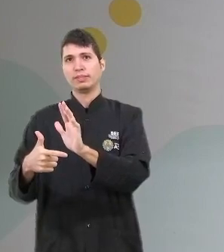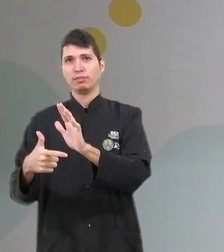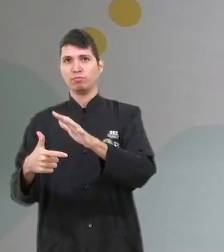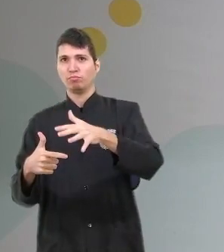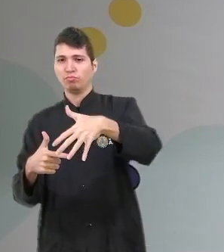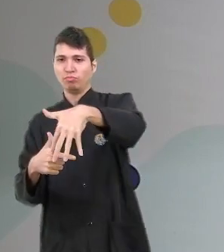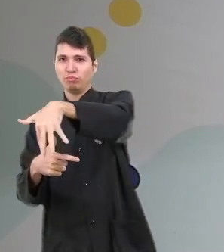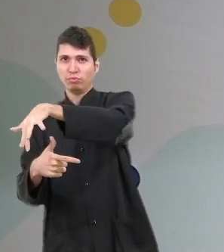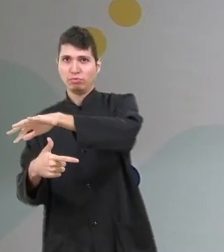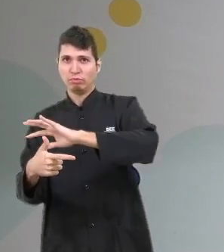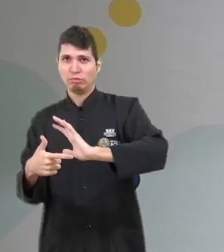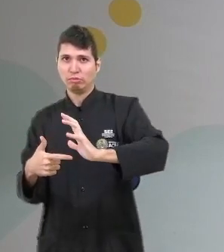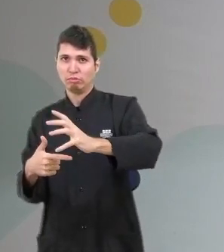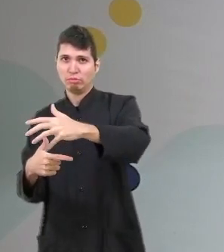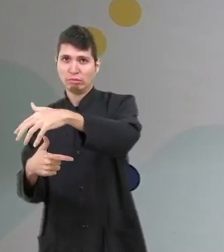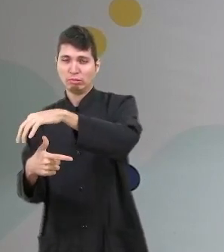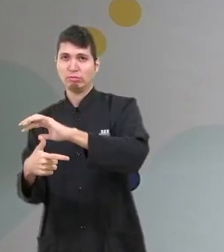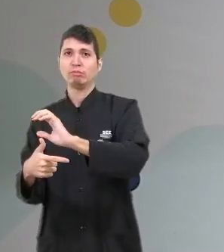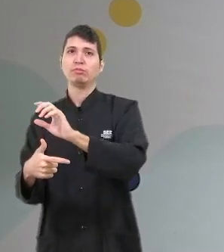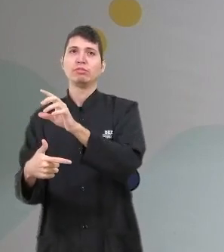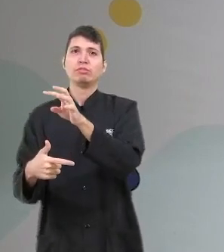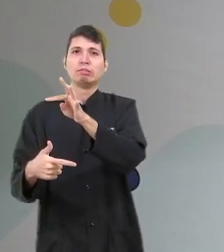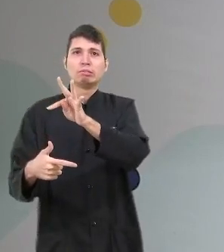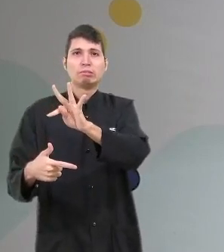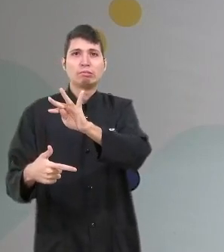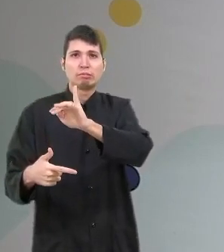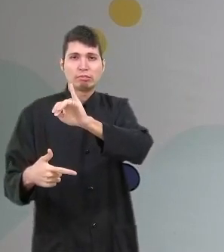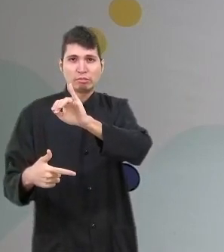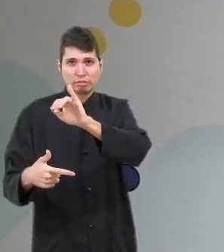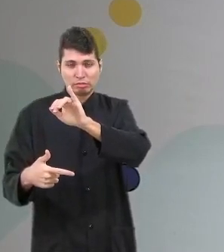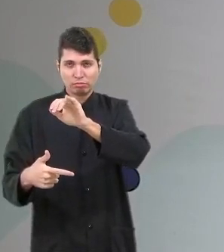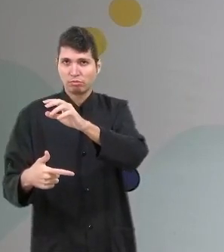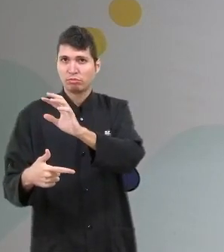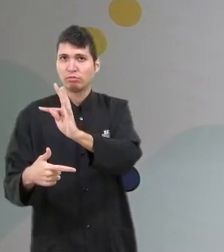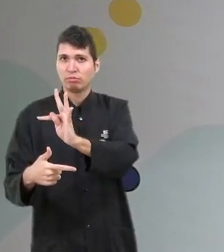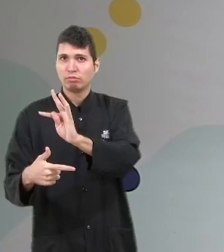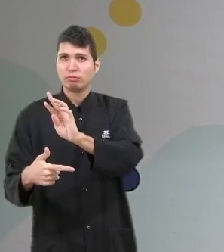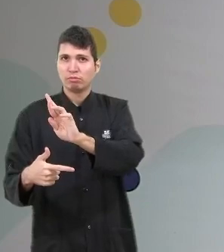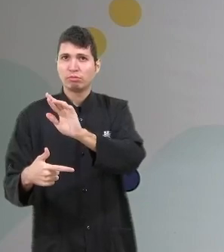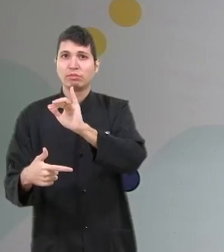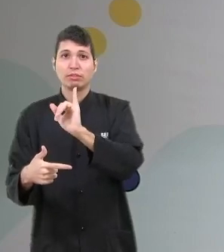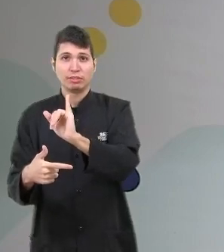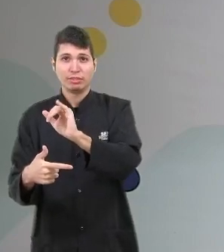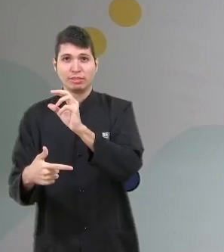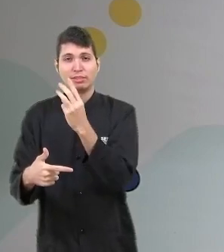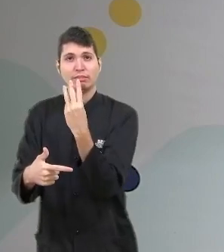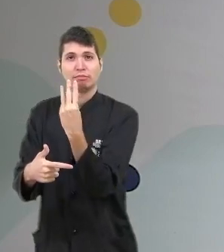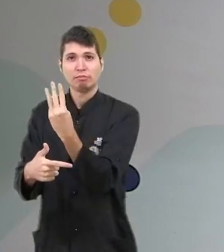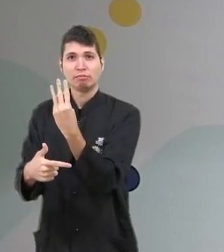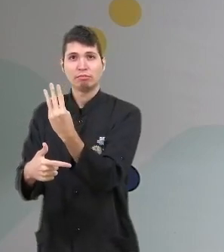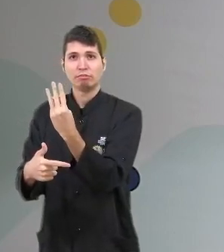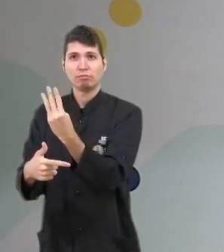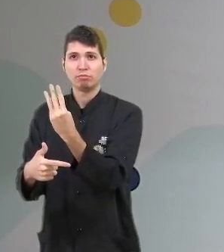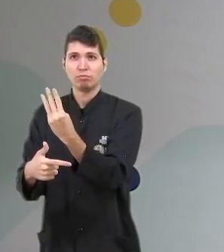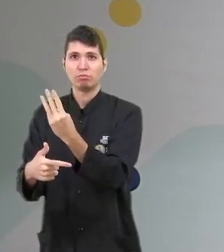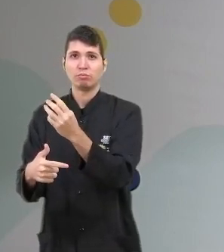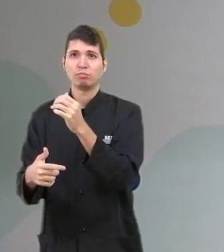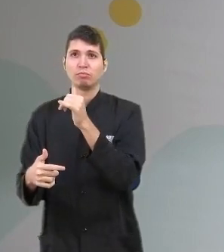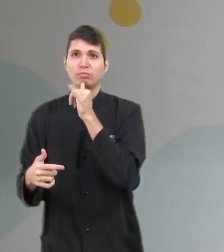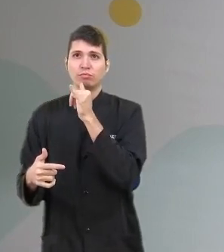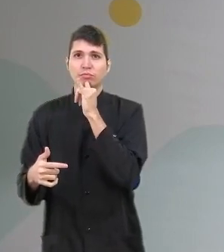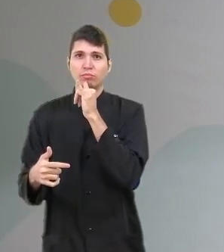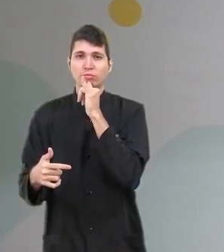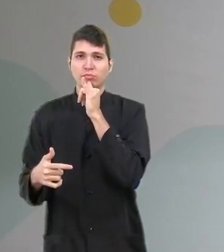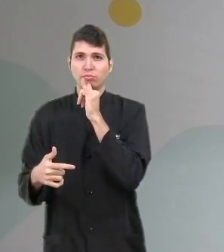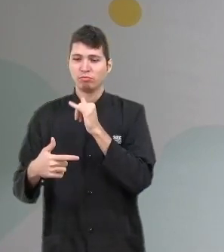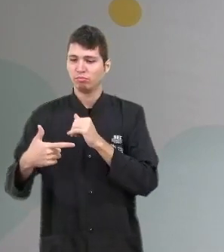tripla, né? Comprimento, largura e altura. São três dimensões. Aí você pegar, por exemplo, um objeto como esse, se você